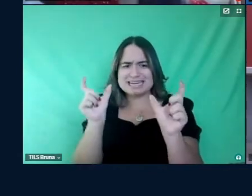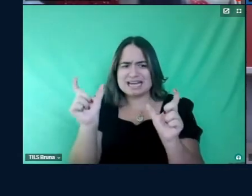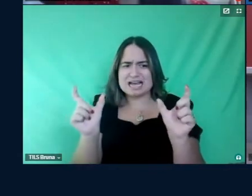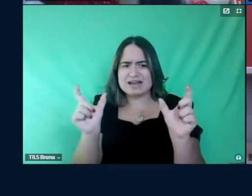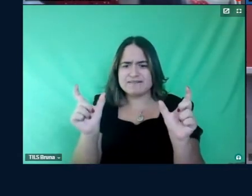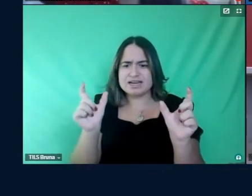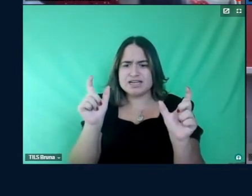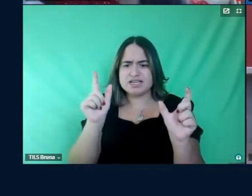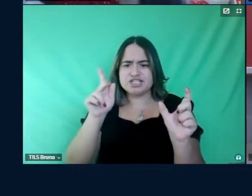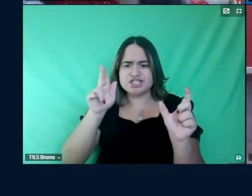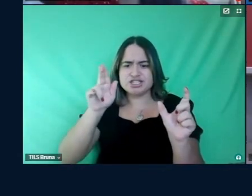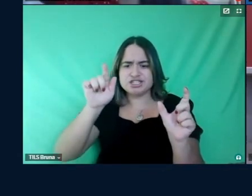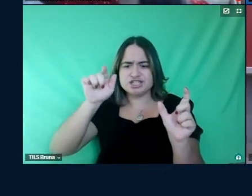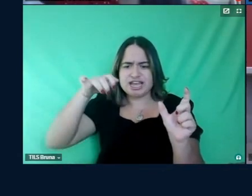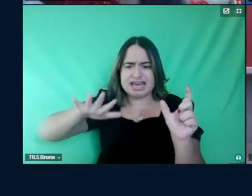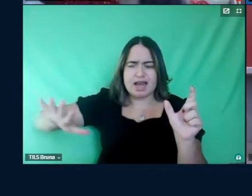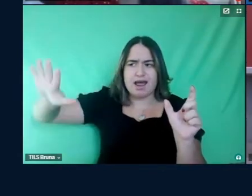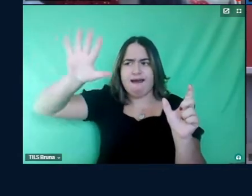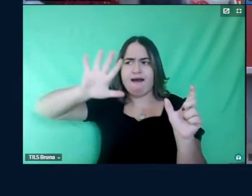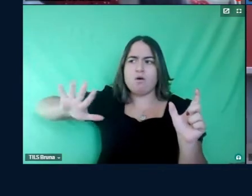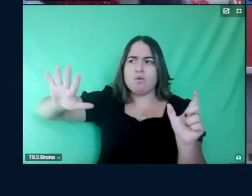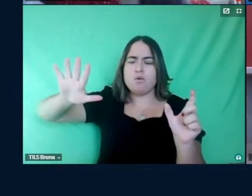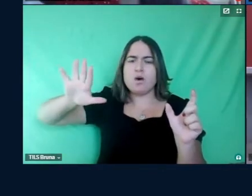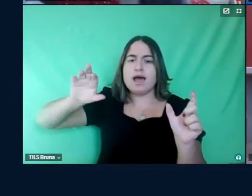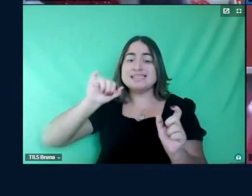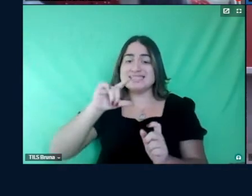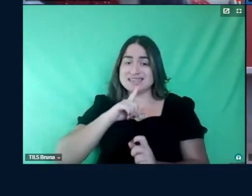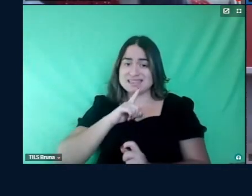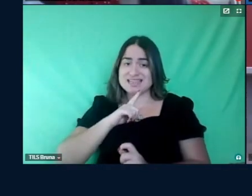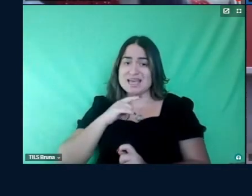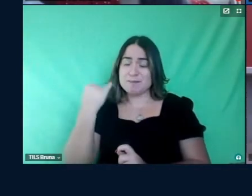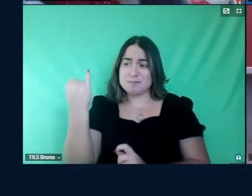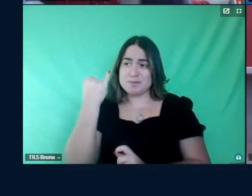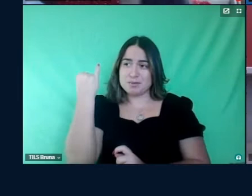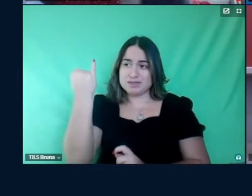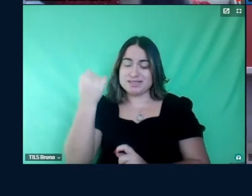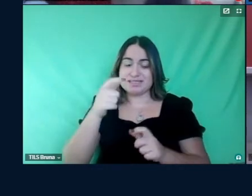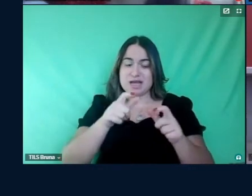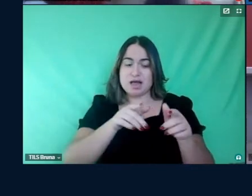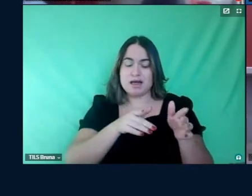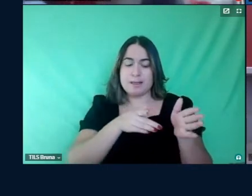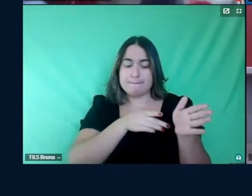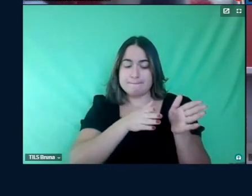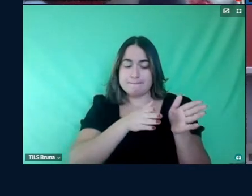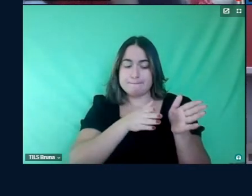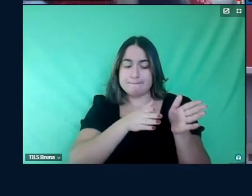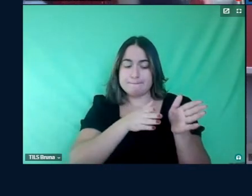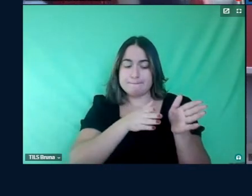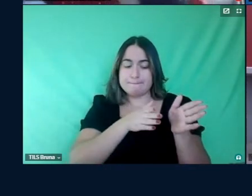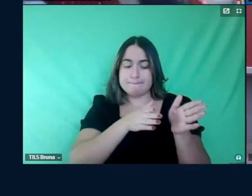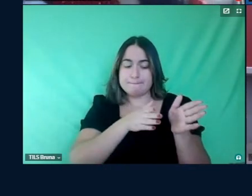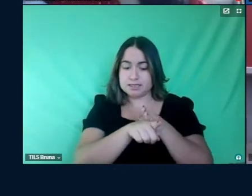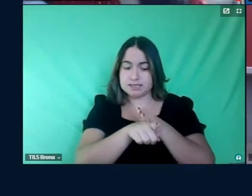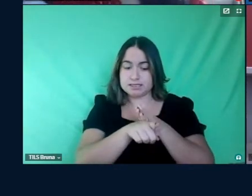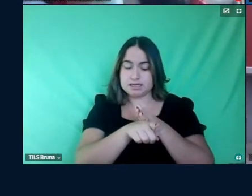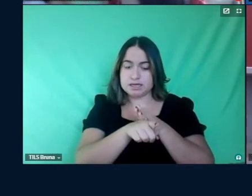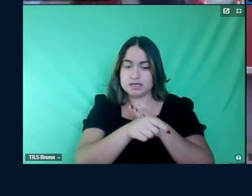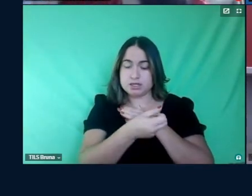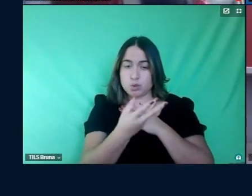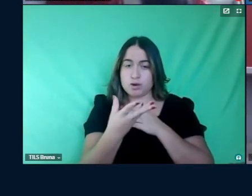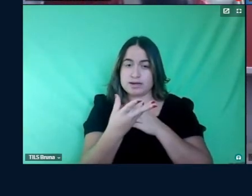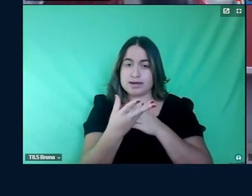generalização. Se tem uma coisa importante na hora de fazer uma pesquisa de cunho qualitativo é que a professora Minayo